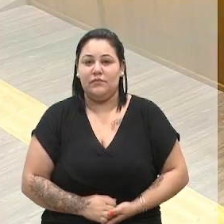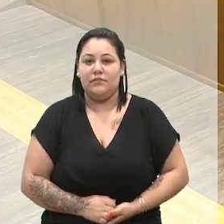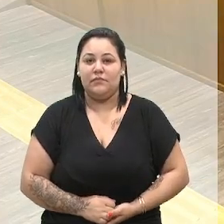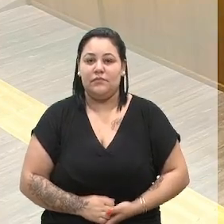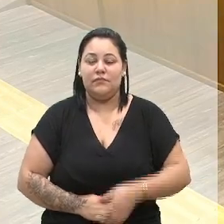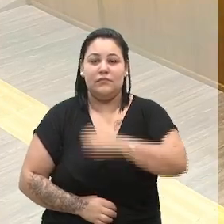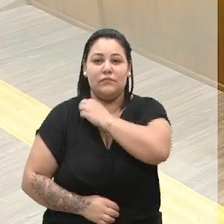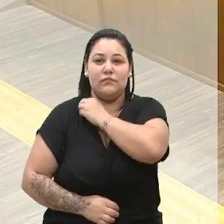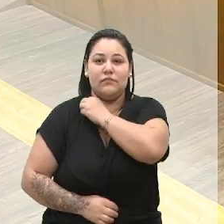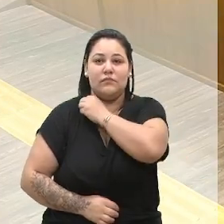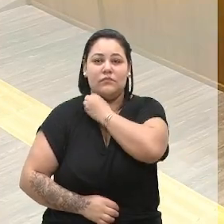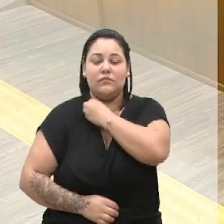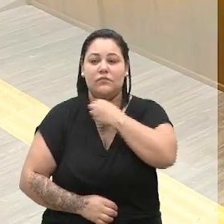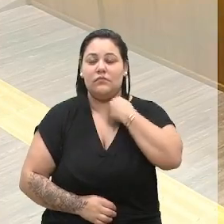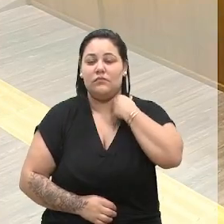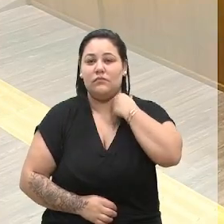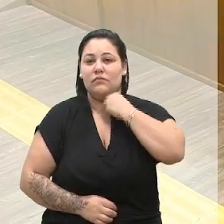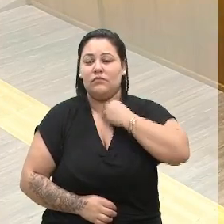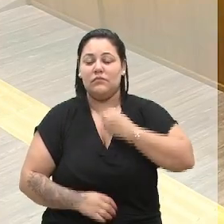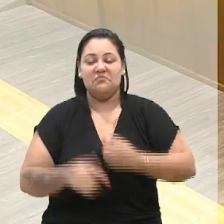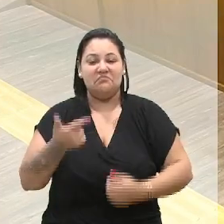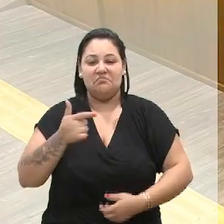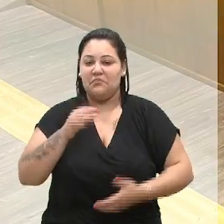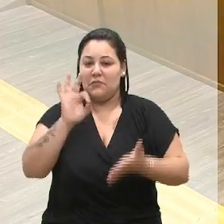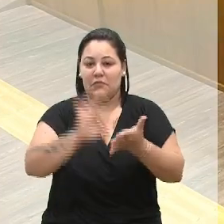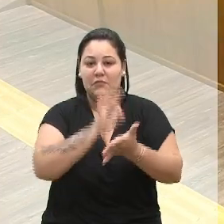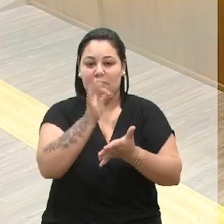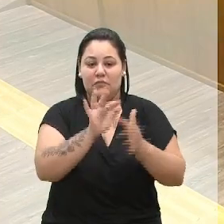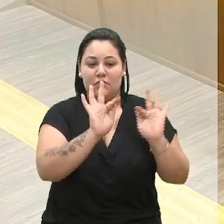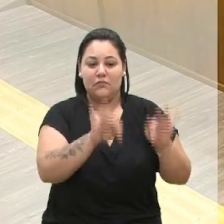Sem mais inscrições, encerramos então as pequenas comunicações.